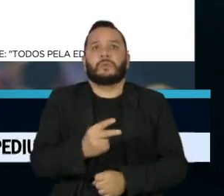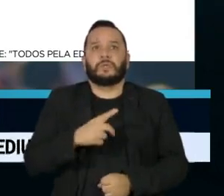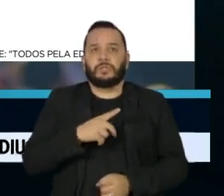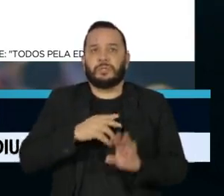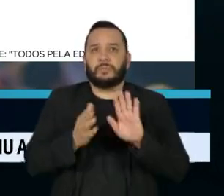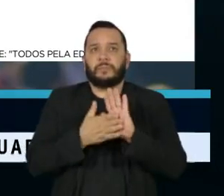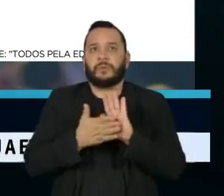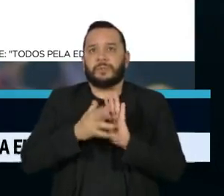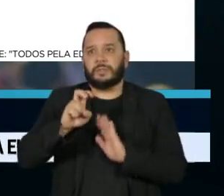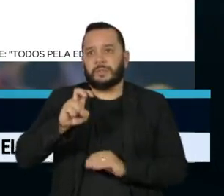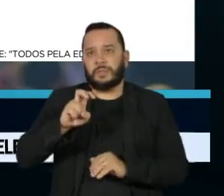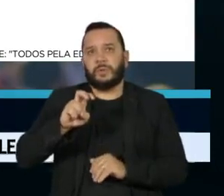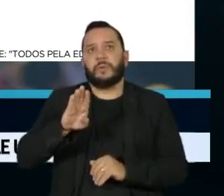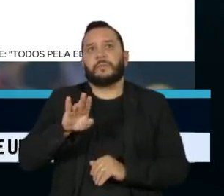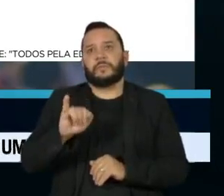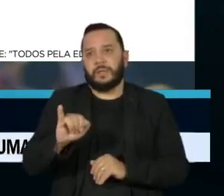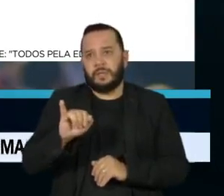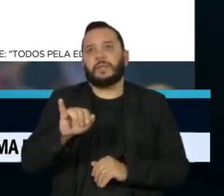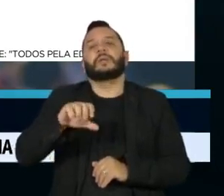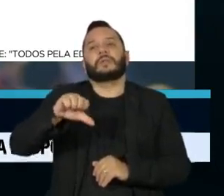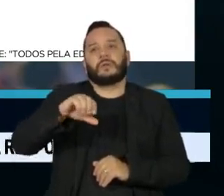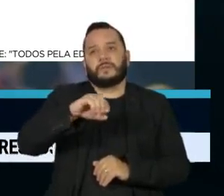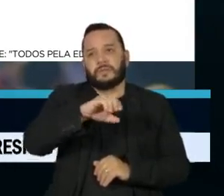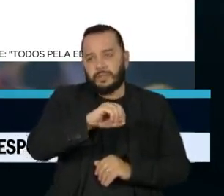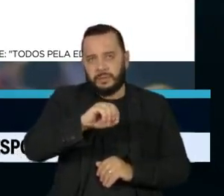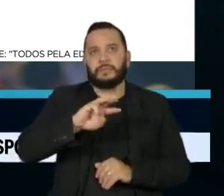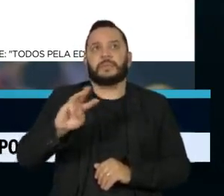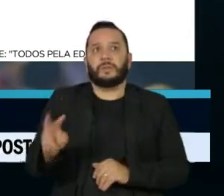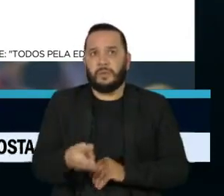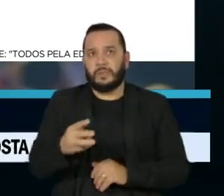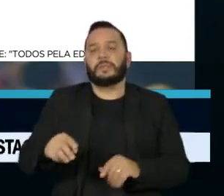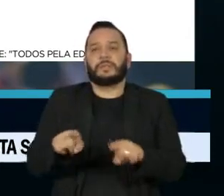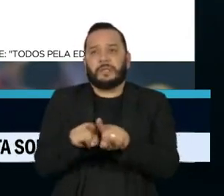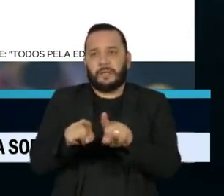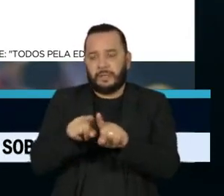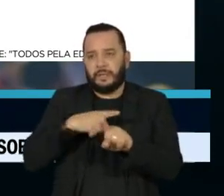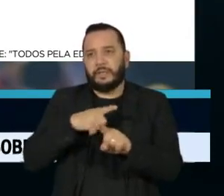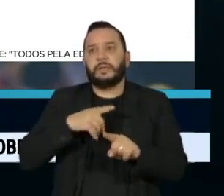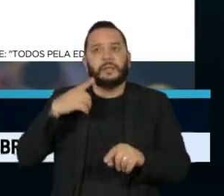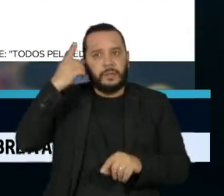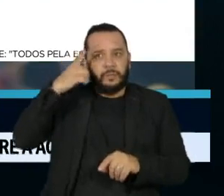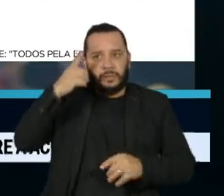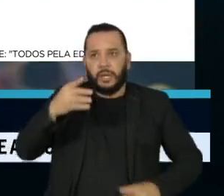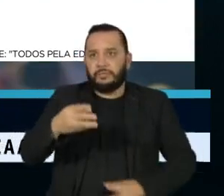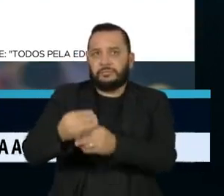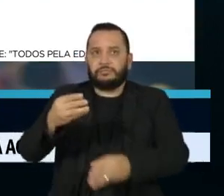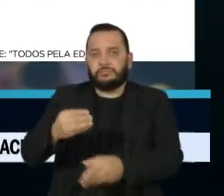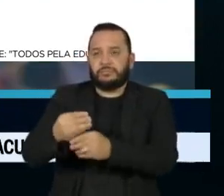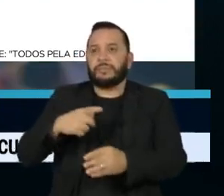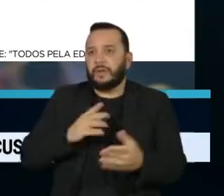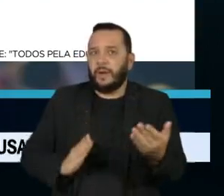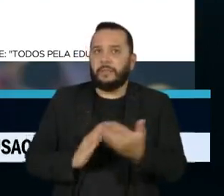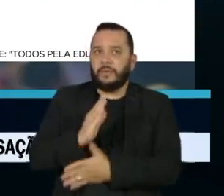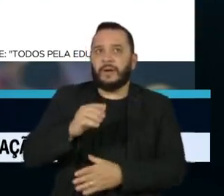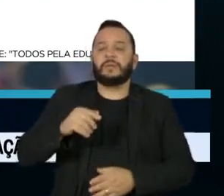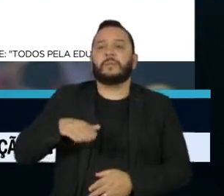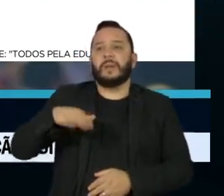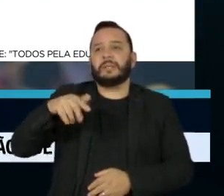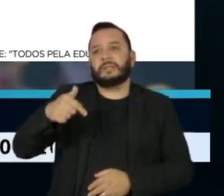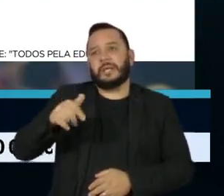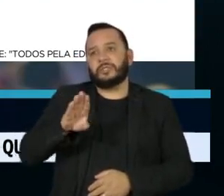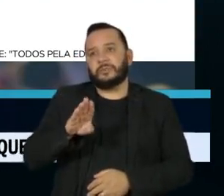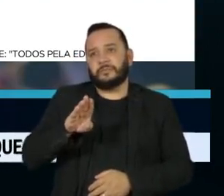bilhões e 900 milhões. Com as emendas parlamentares, foi aprovado pelo Congresso em mais de 7 bilhões. Para